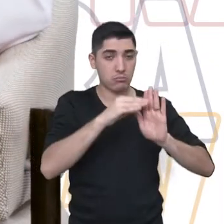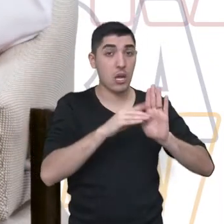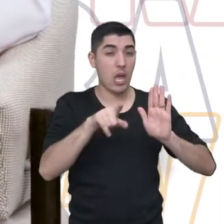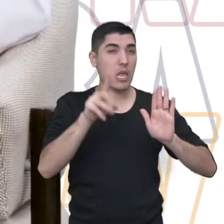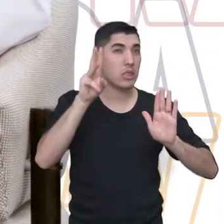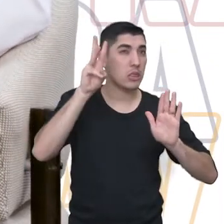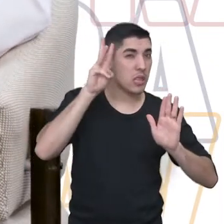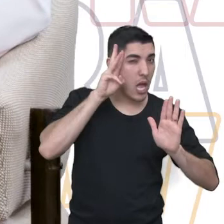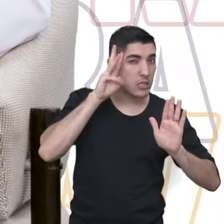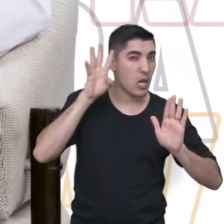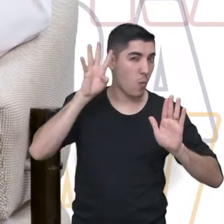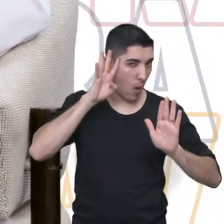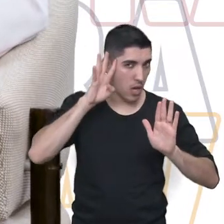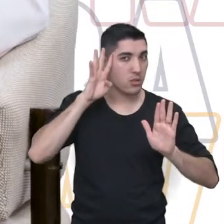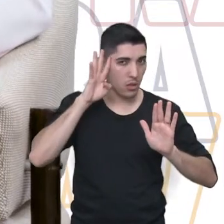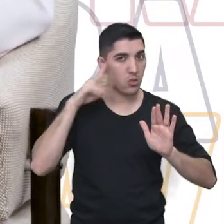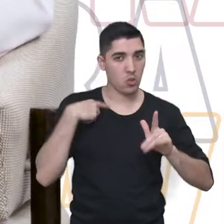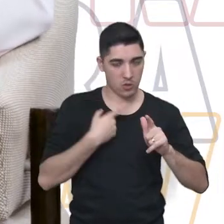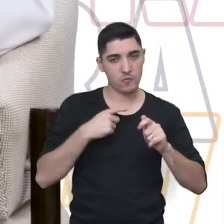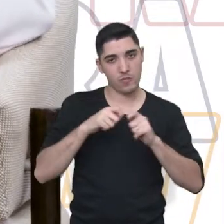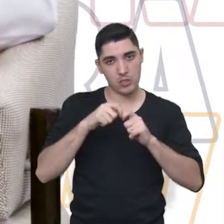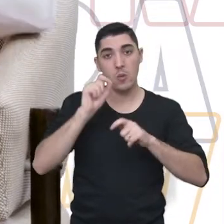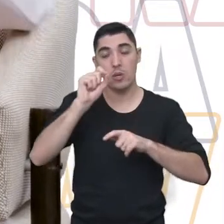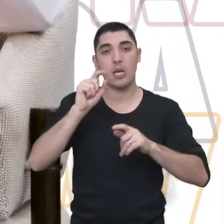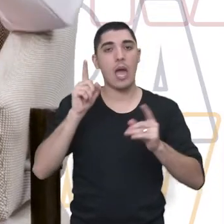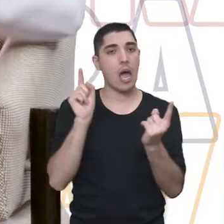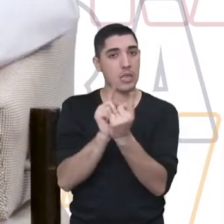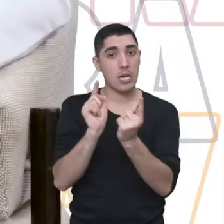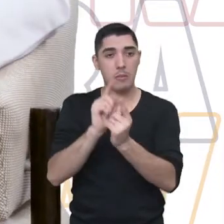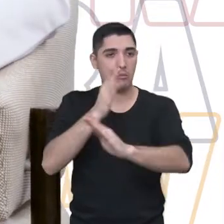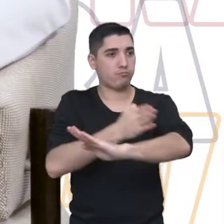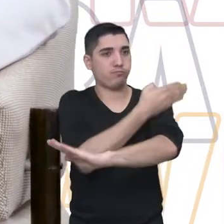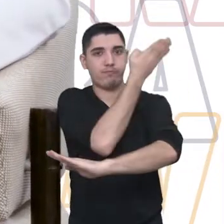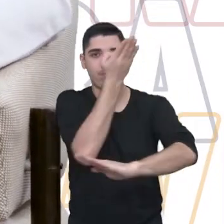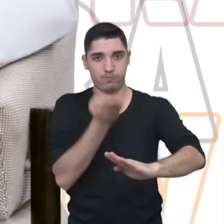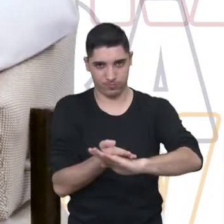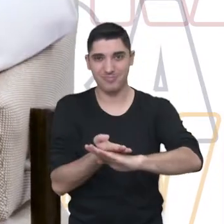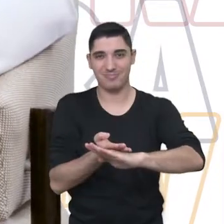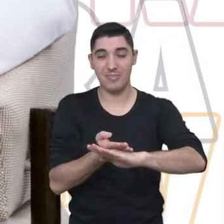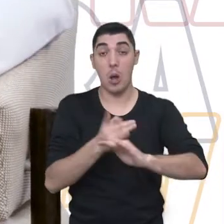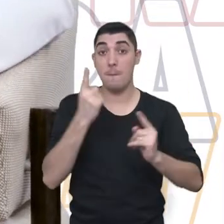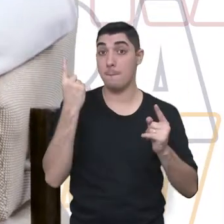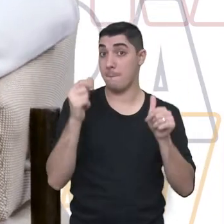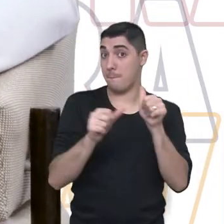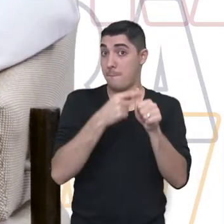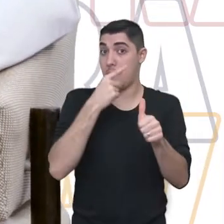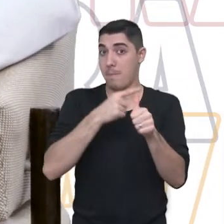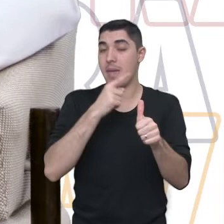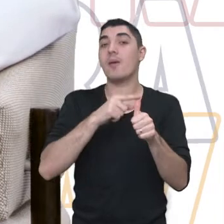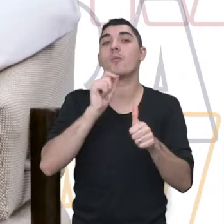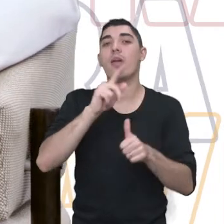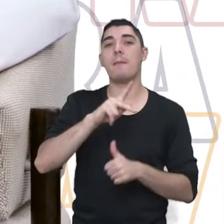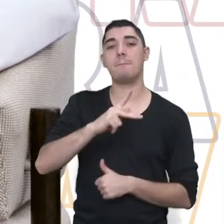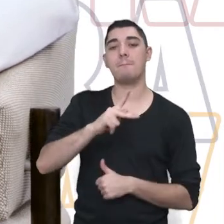Normalmente, terça e quarta-feira é o dia todo que nós fazemos. O primeiro atendimento a gente chama de plantão, né?